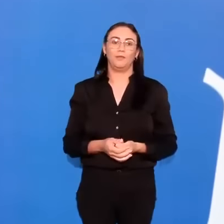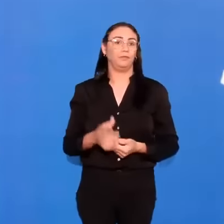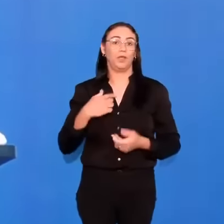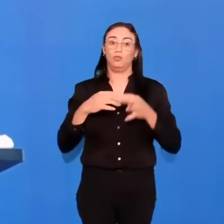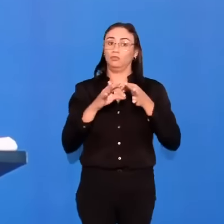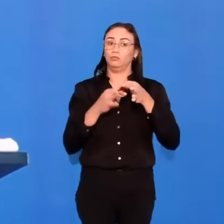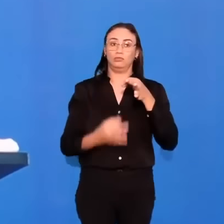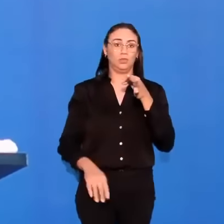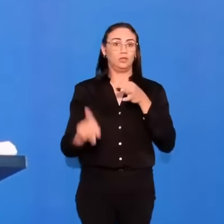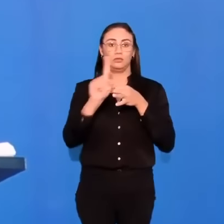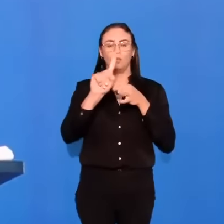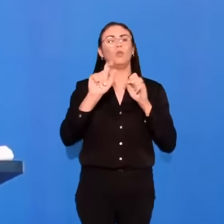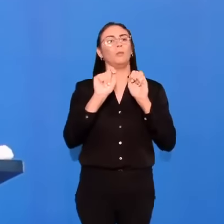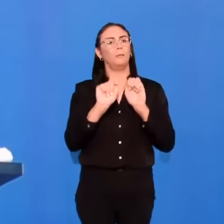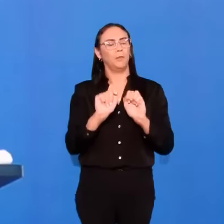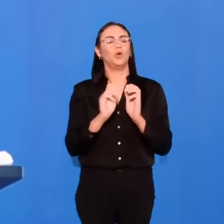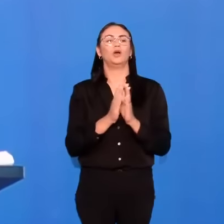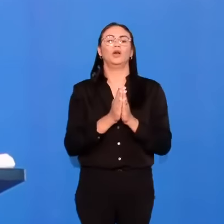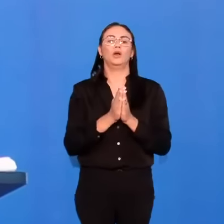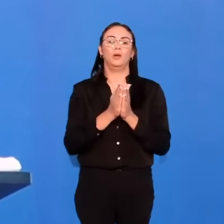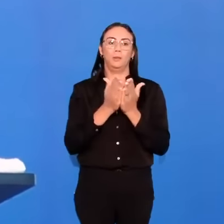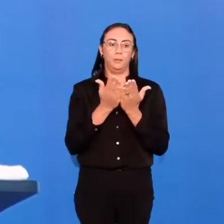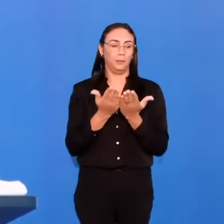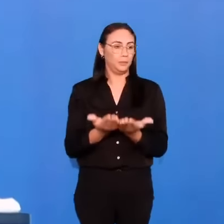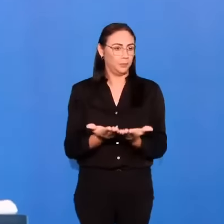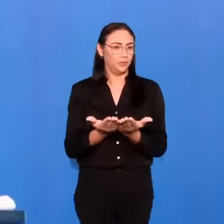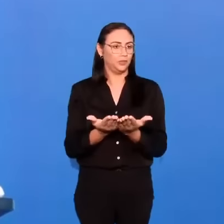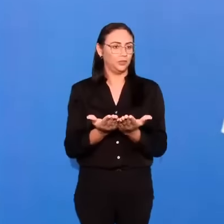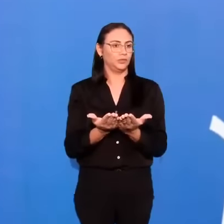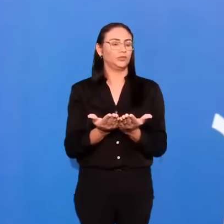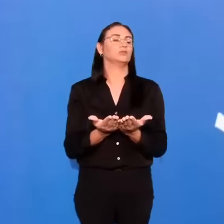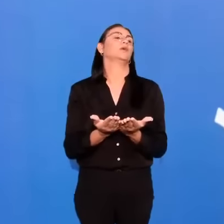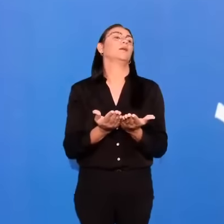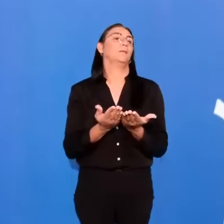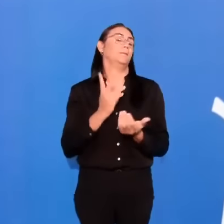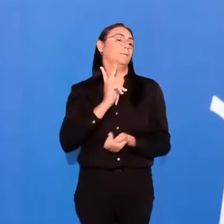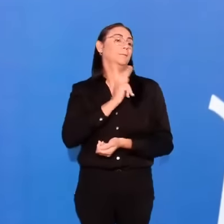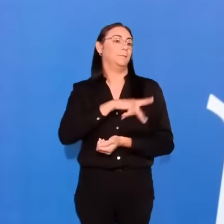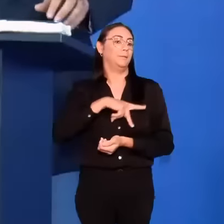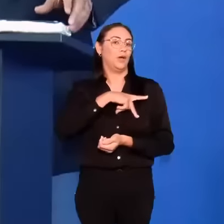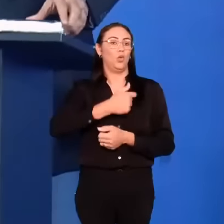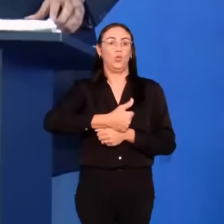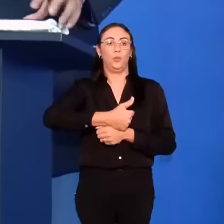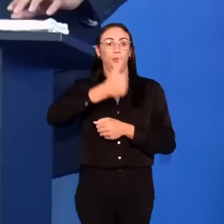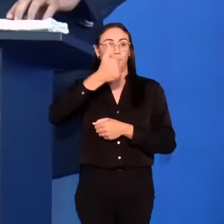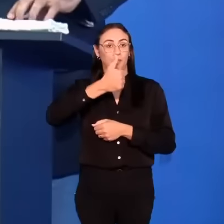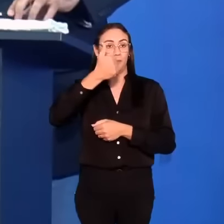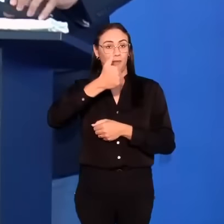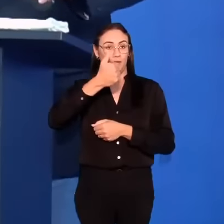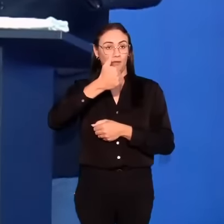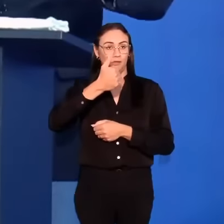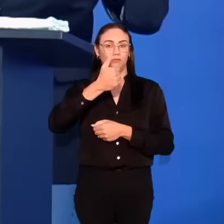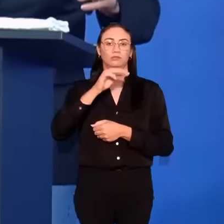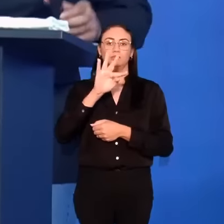demora, eu gostaria que vocês abrissem, na primeira carta de Paulo, aos Tessalonicenses.